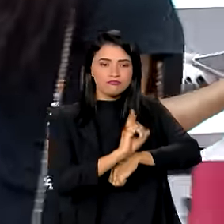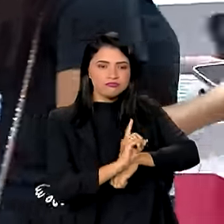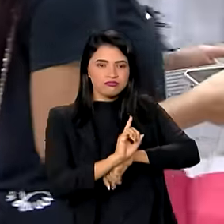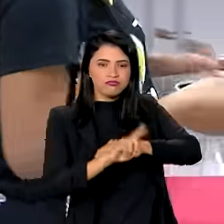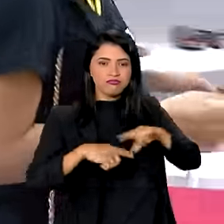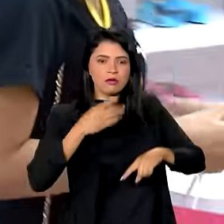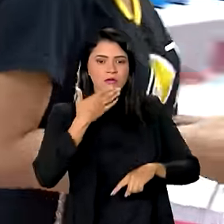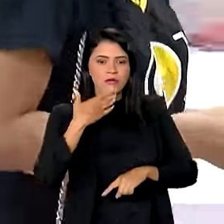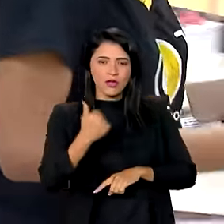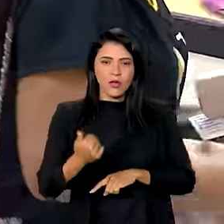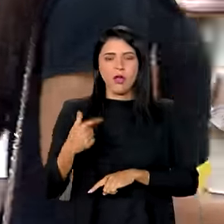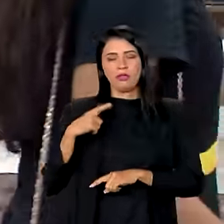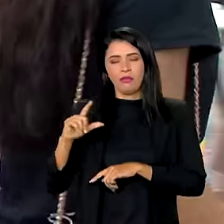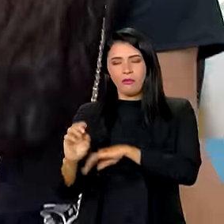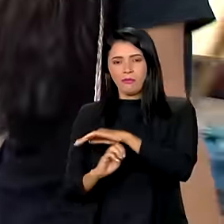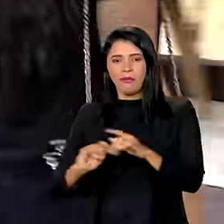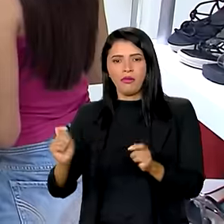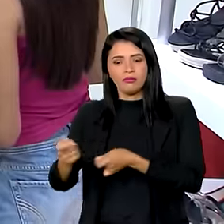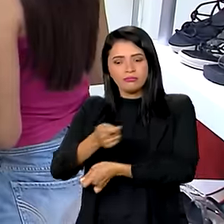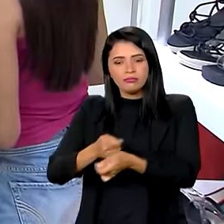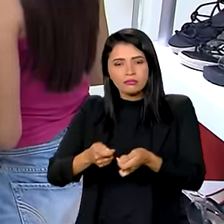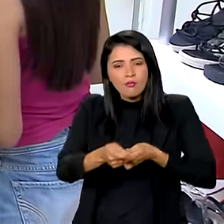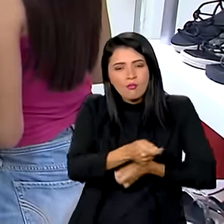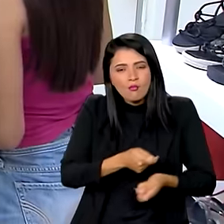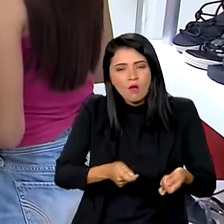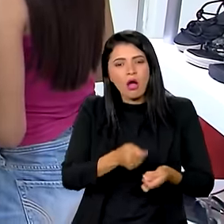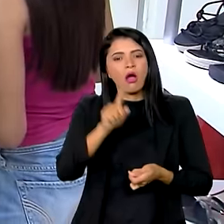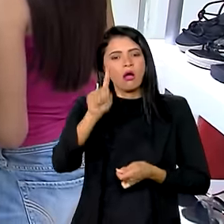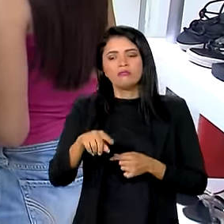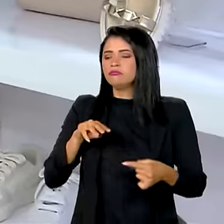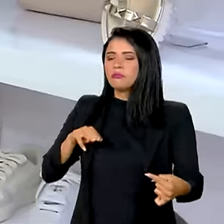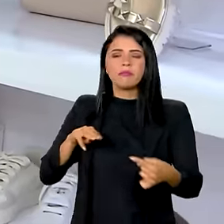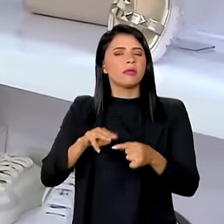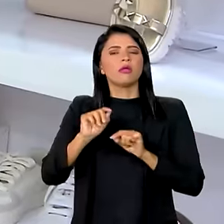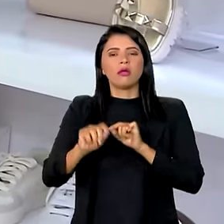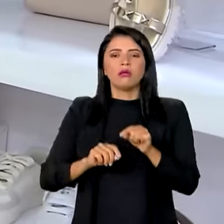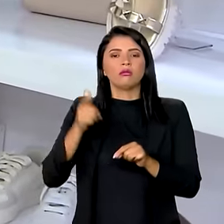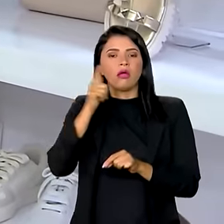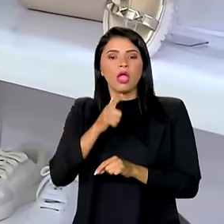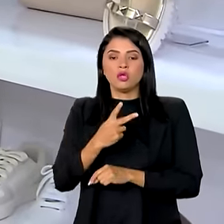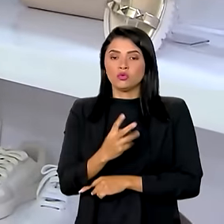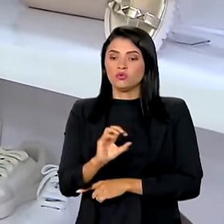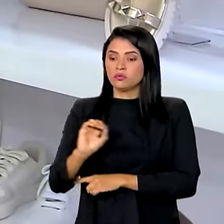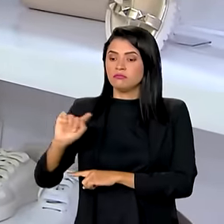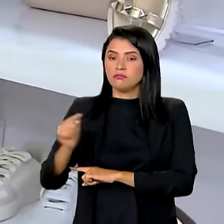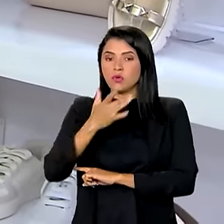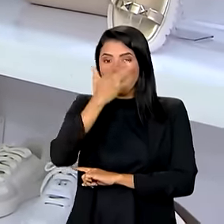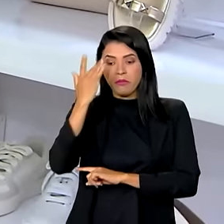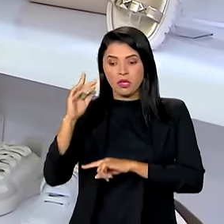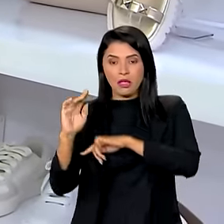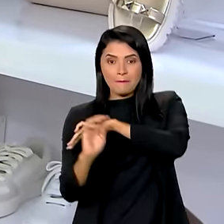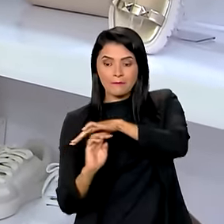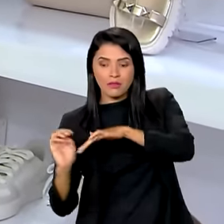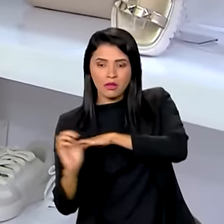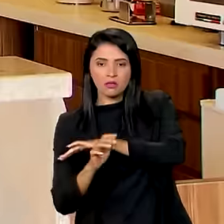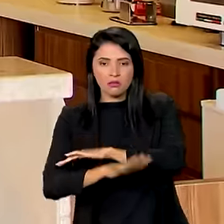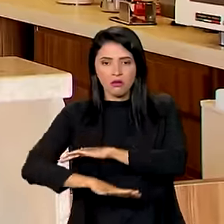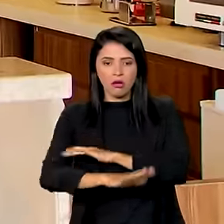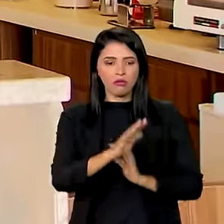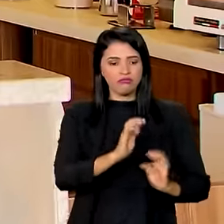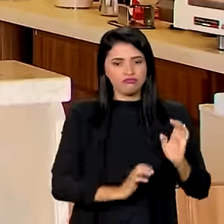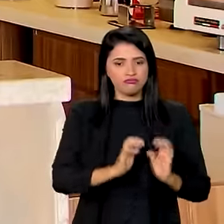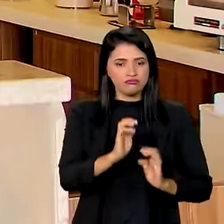das micro, pequenas e médias empresas. A meta é atender 200 mil empresas do setor industrial,